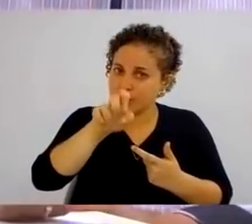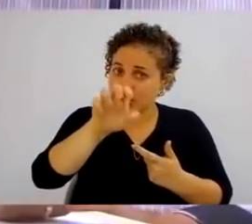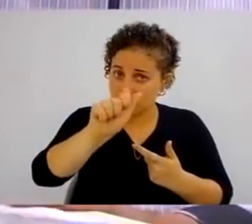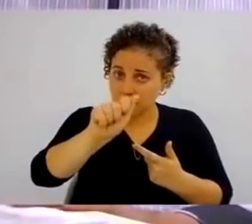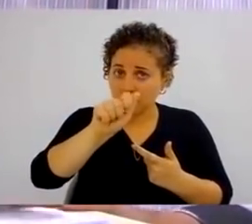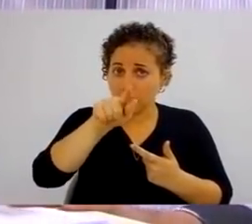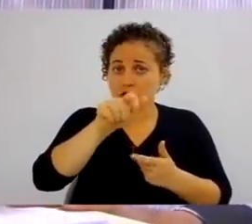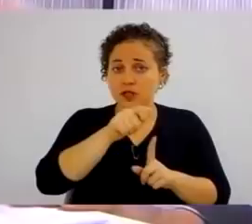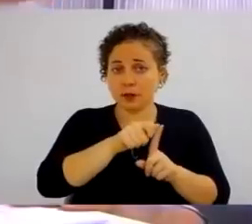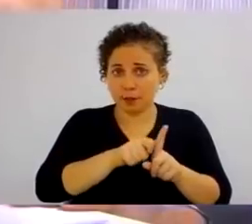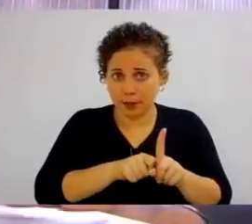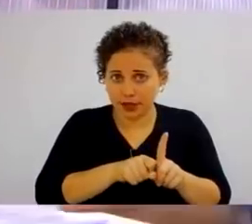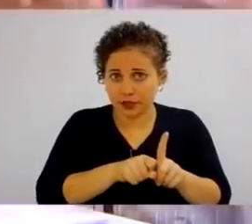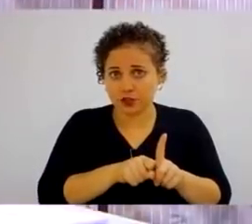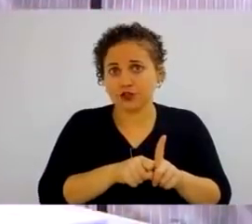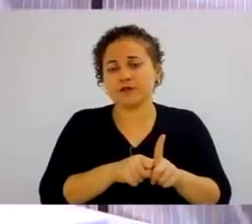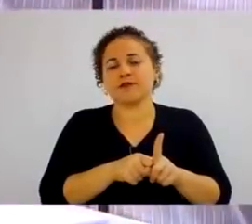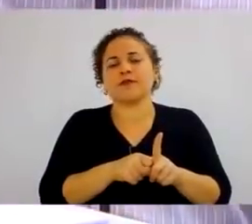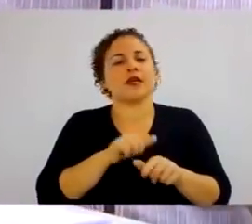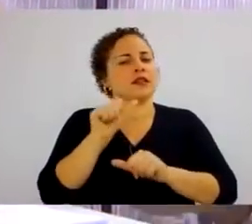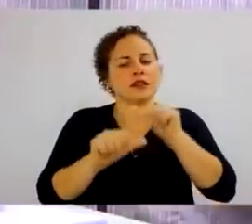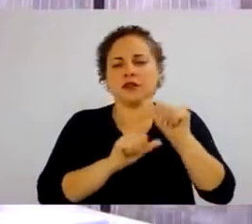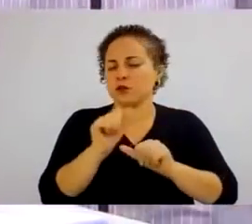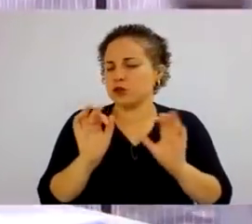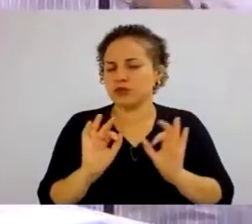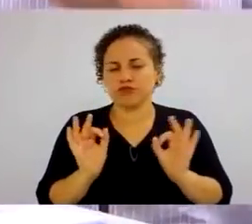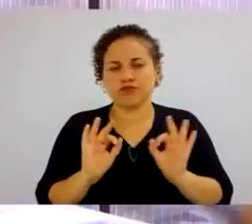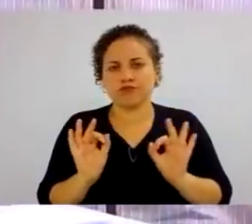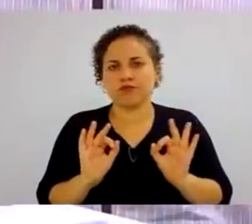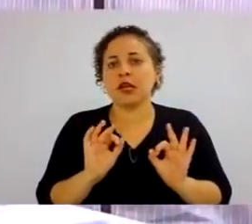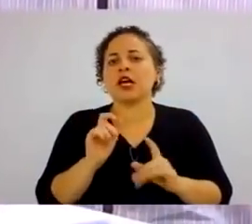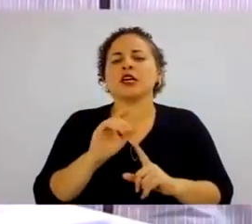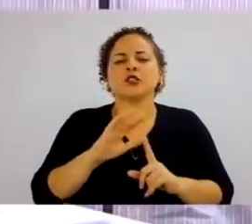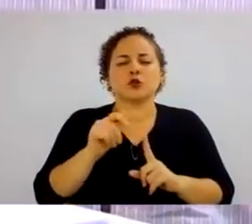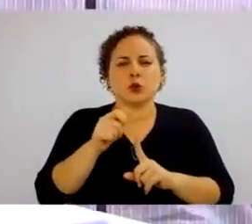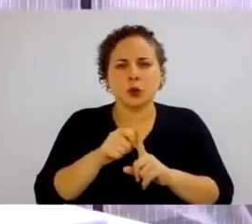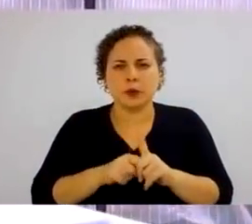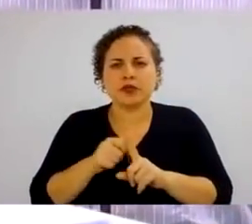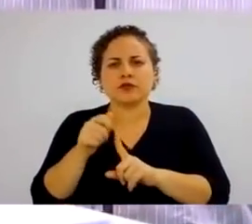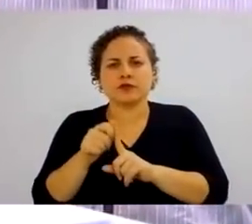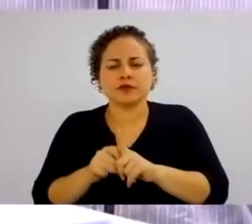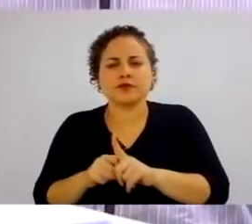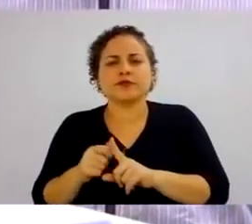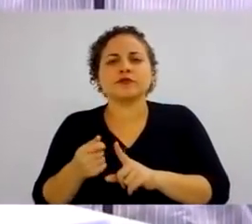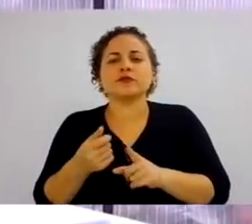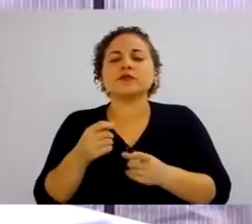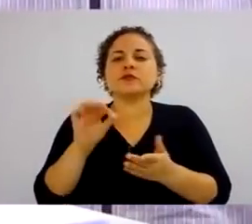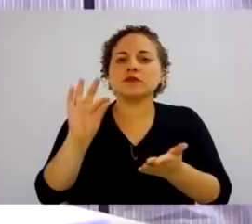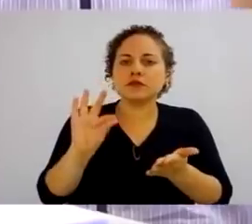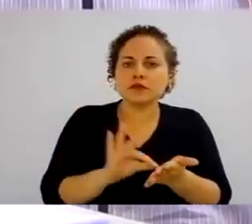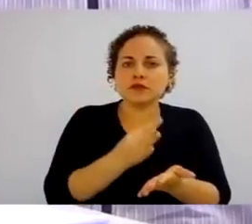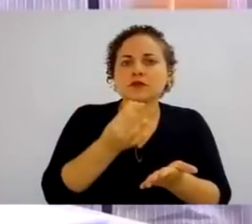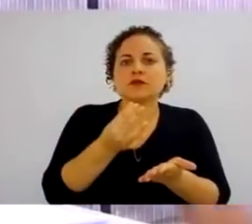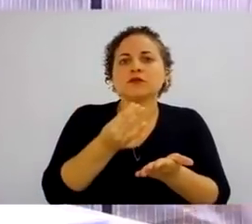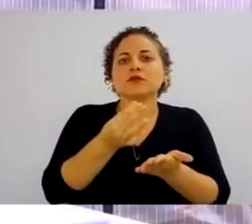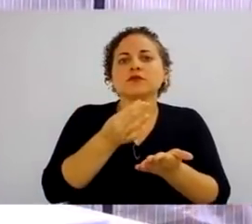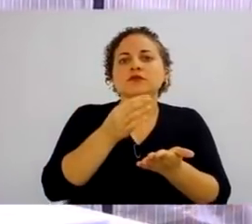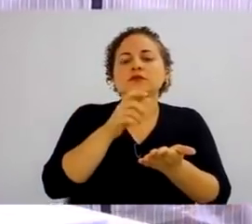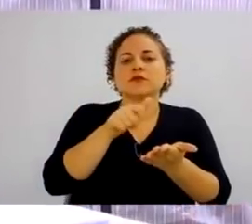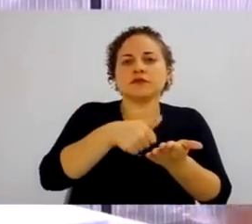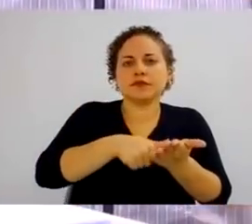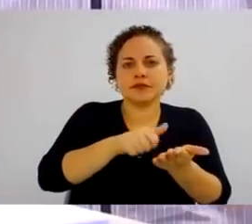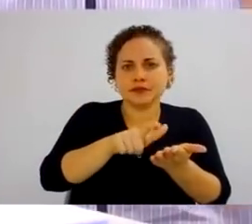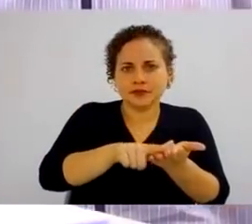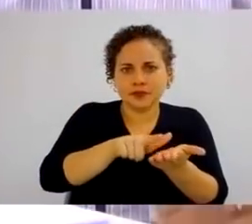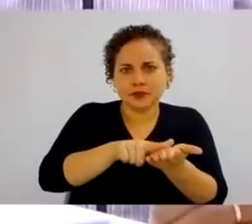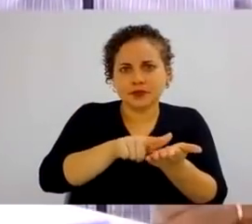ganha por mês, né? É o fixo, ele não muda. Olha, todo mês você, estou assinando a carteira, você vai ganhar um salário